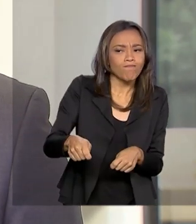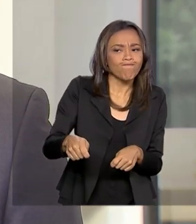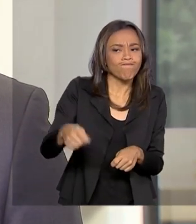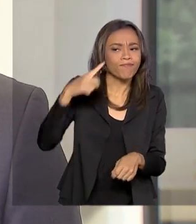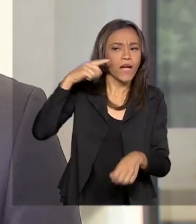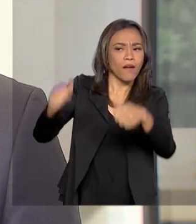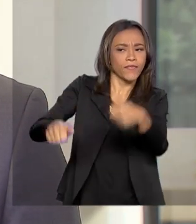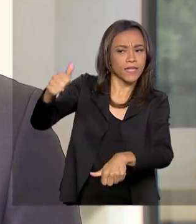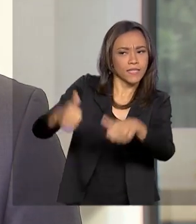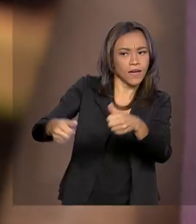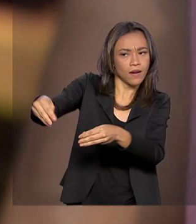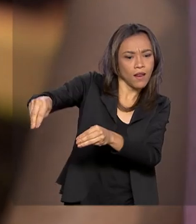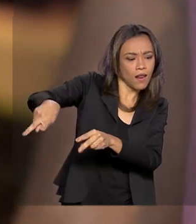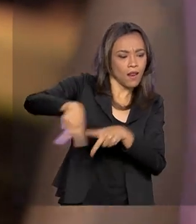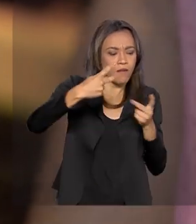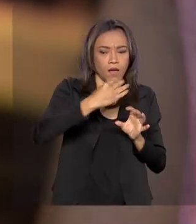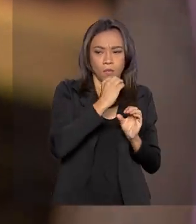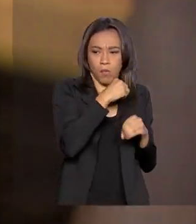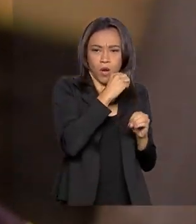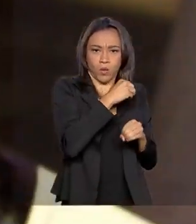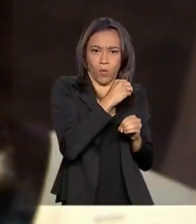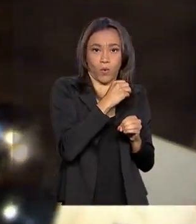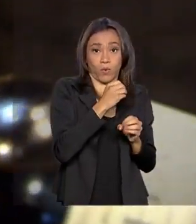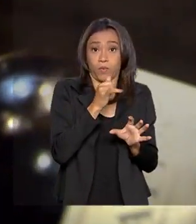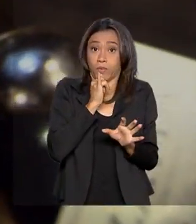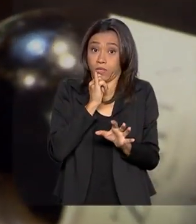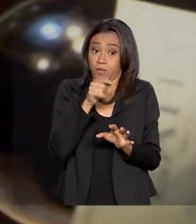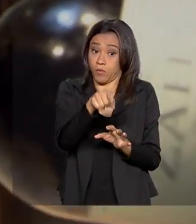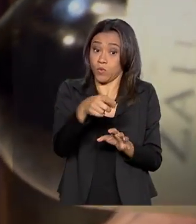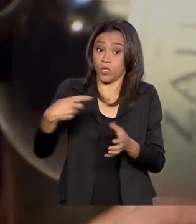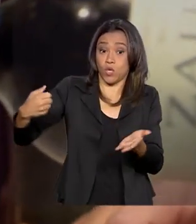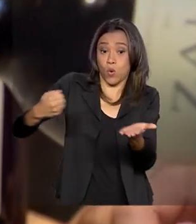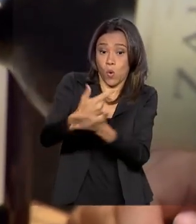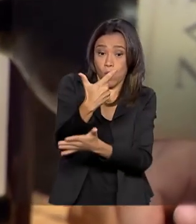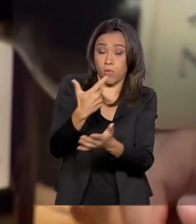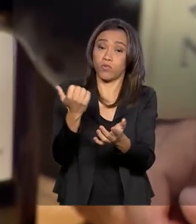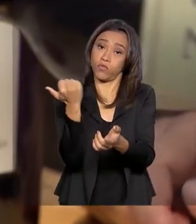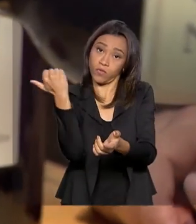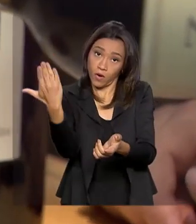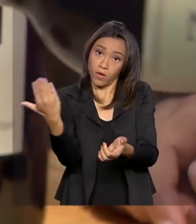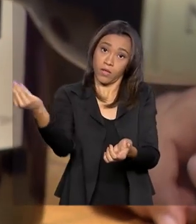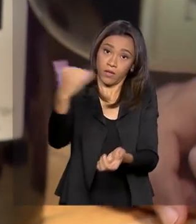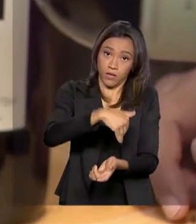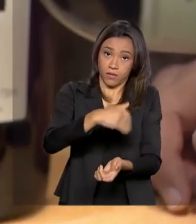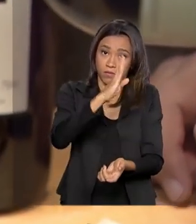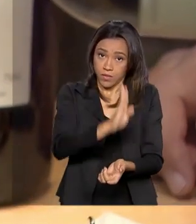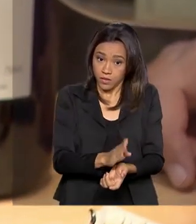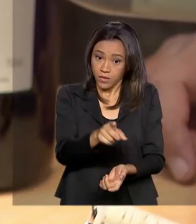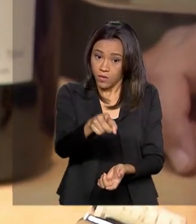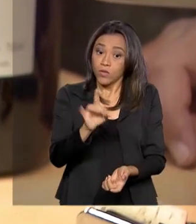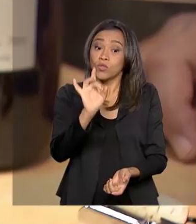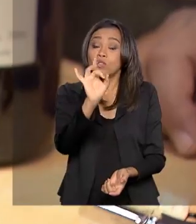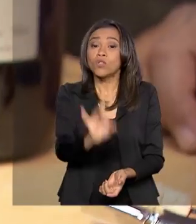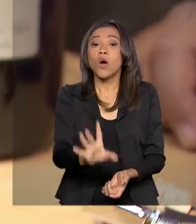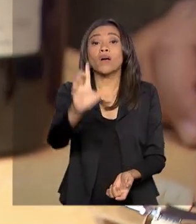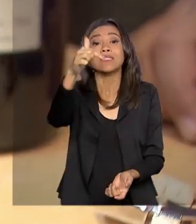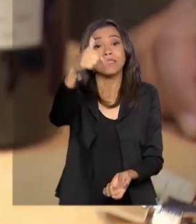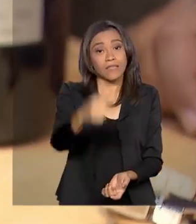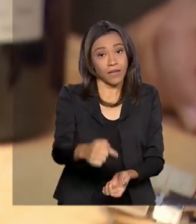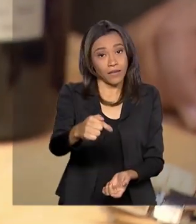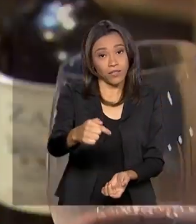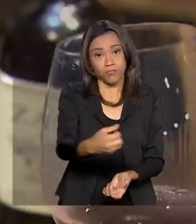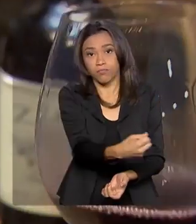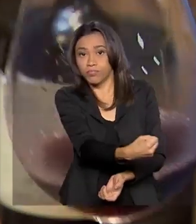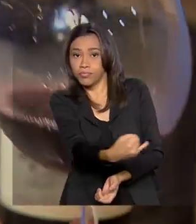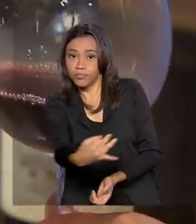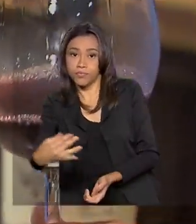análises laboratoriais. No caso dos vinhos importados, os laudos estrangeiros podem agora exibir somente 7 de 13